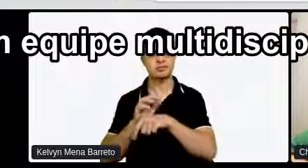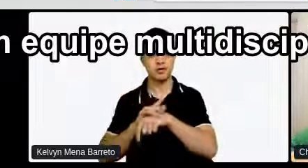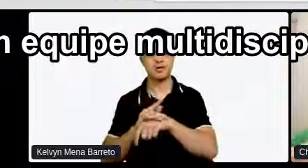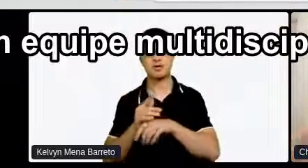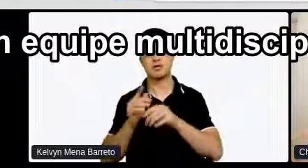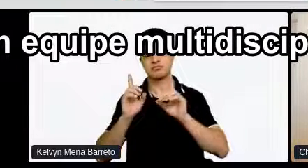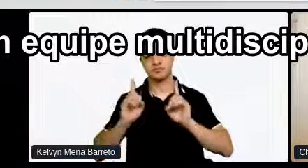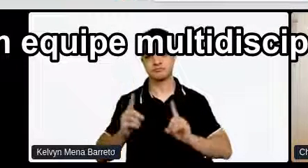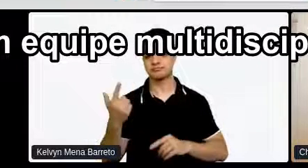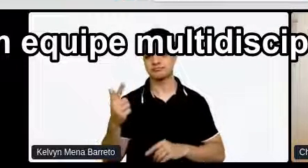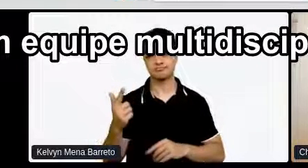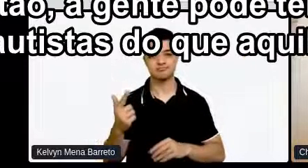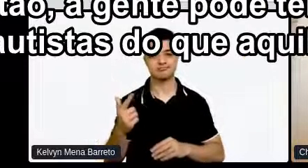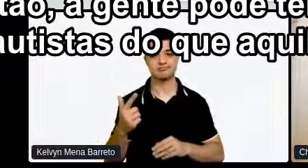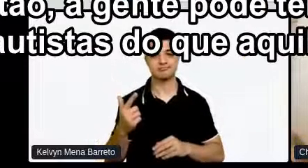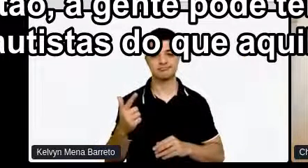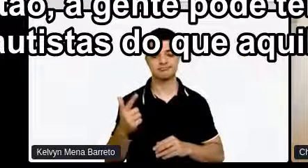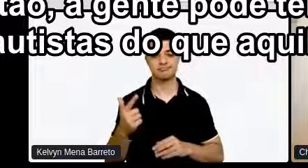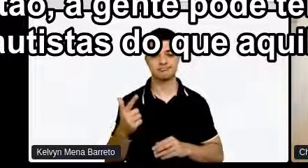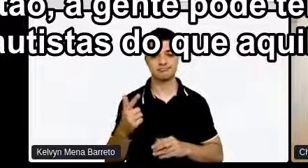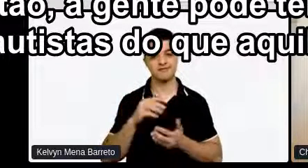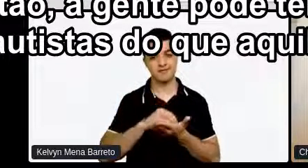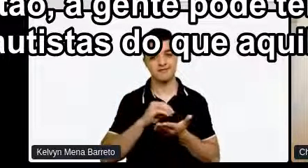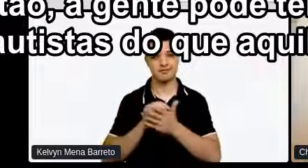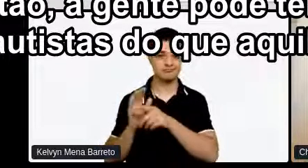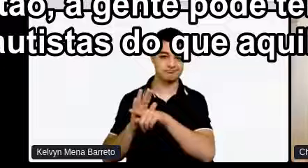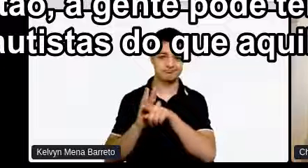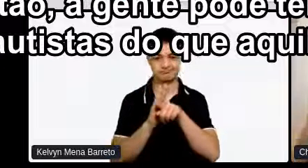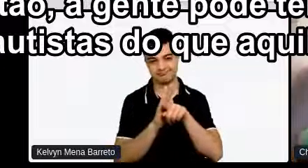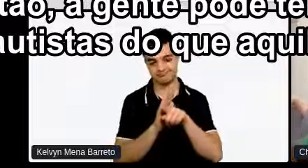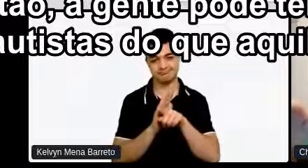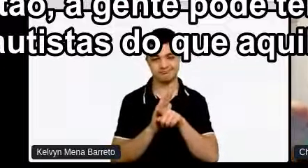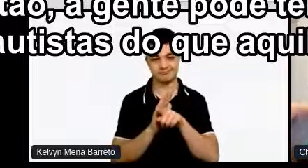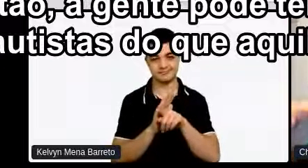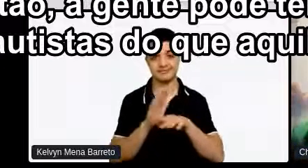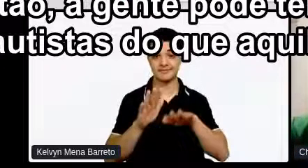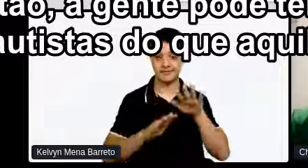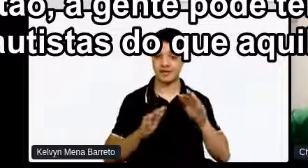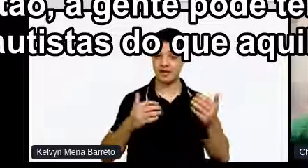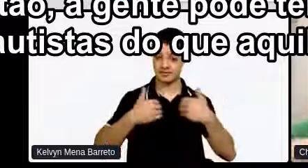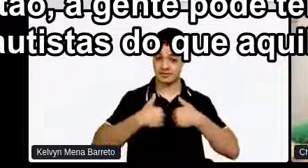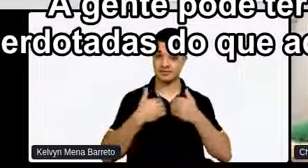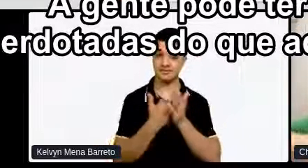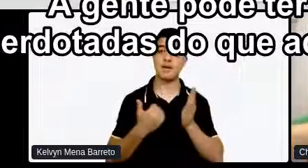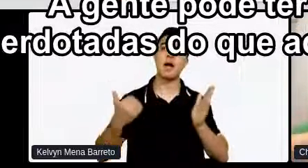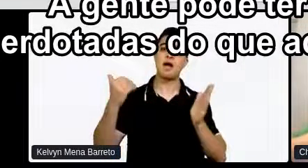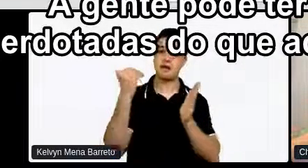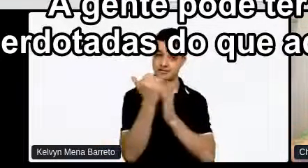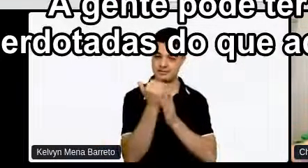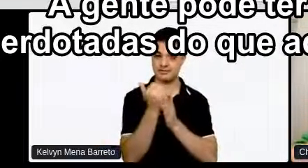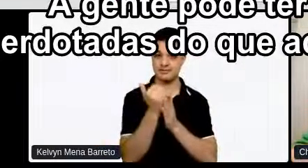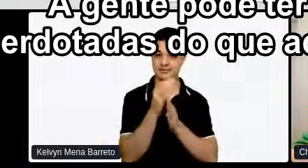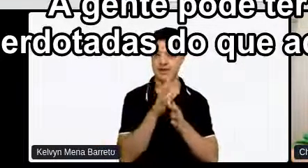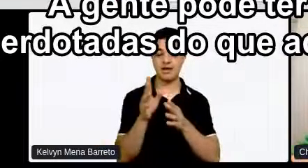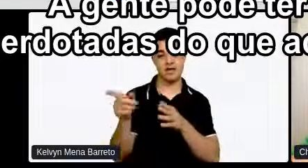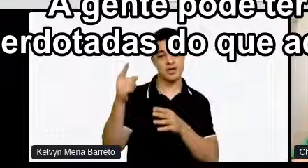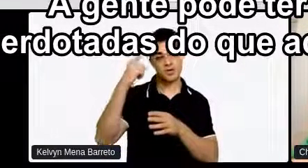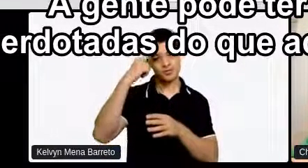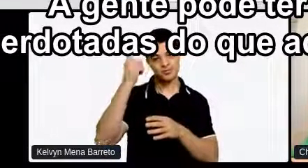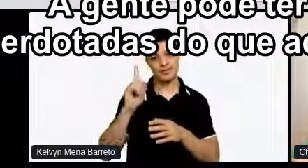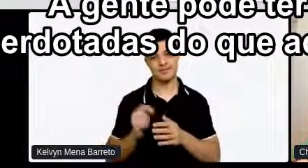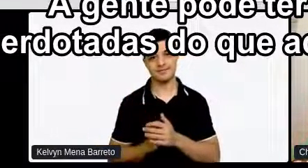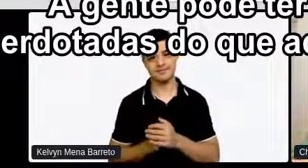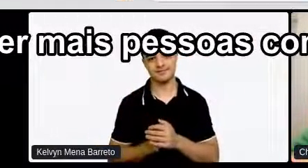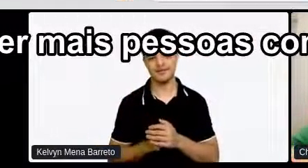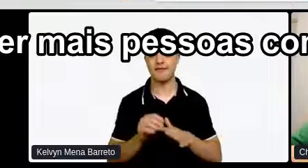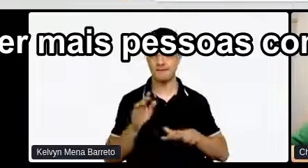multidisciplinar Como deve ser Então a gente pode ter Por exemplo Mais autistas Do que aquilo Que é mapeado A gente pode ter Mais pessoas superdotadas